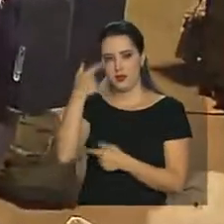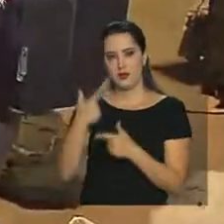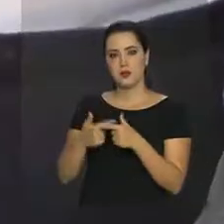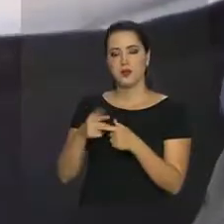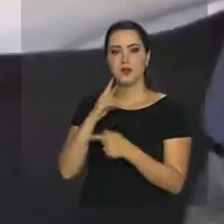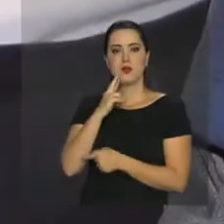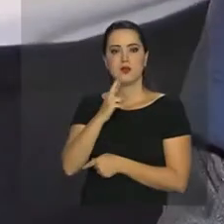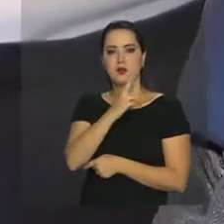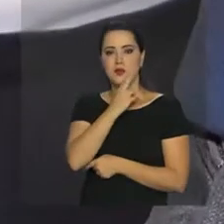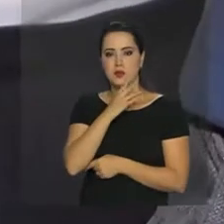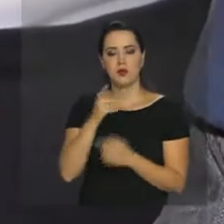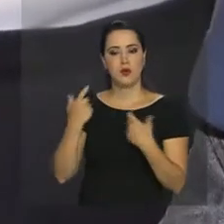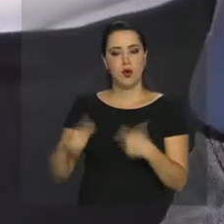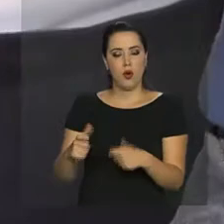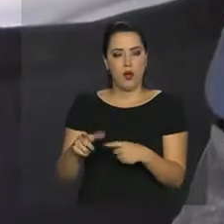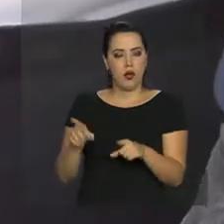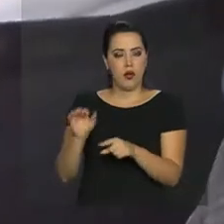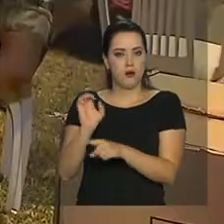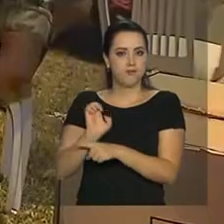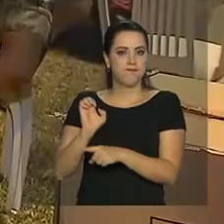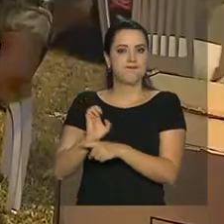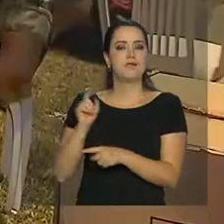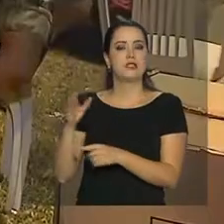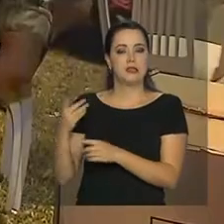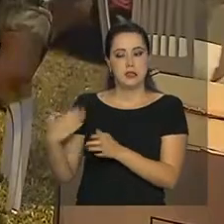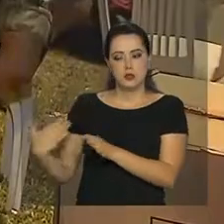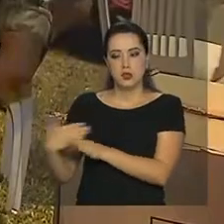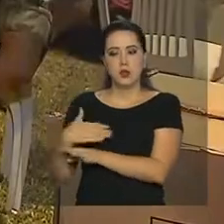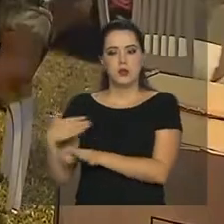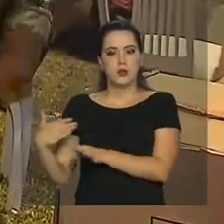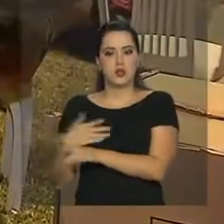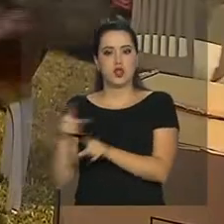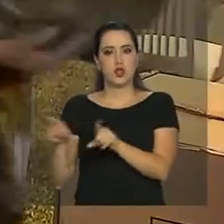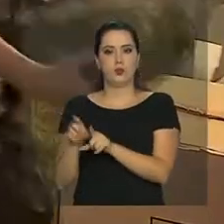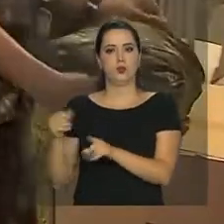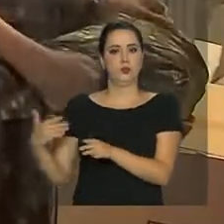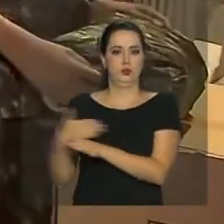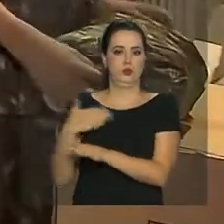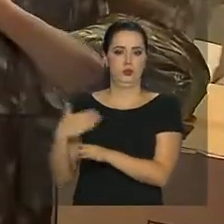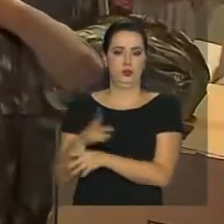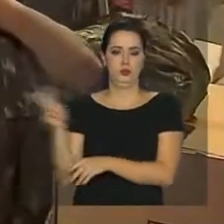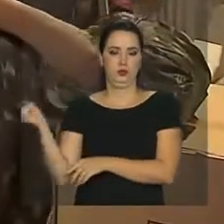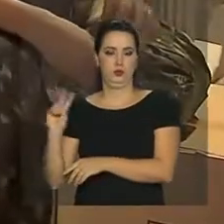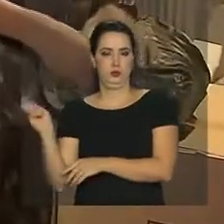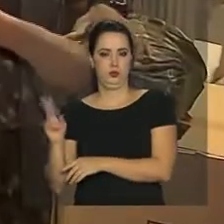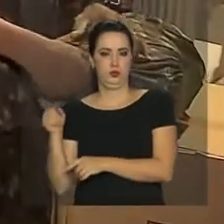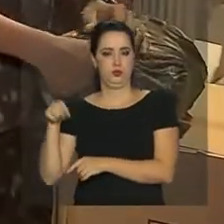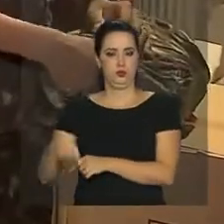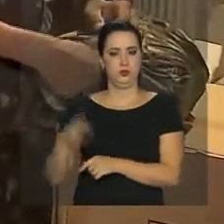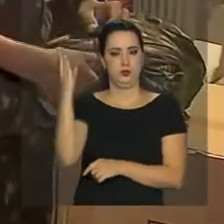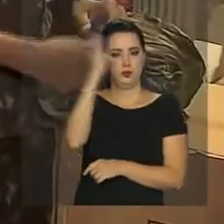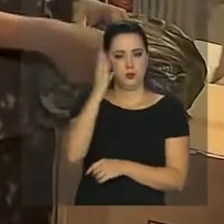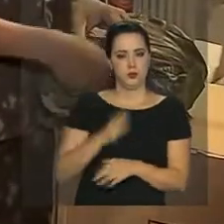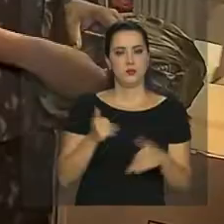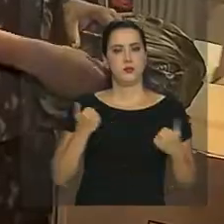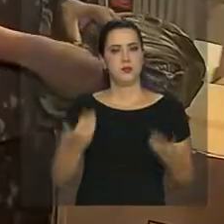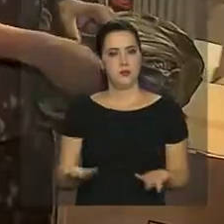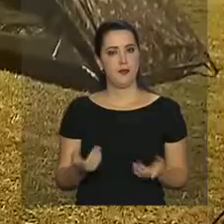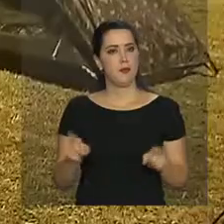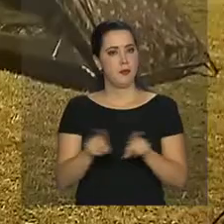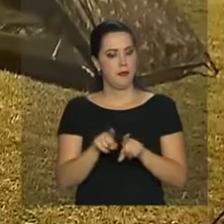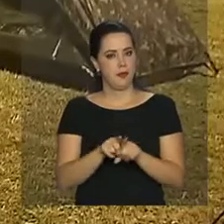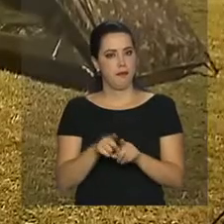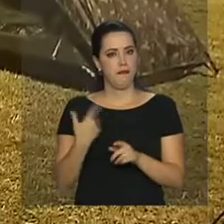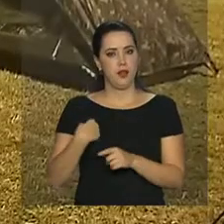Roraima, estado que serve de porta de entrada dos venezuelanos aqui para o Brasil. Além